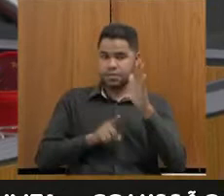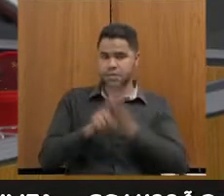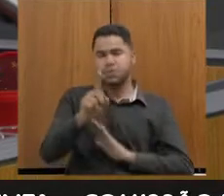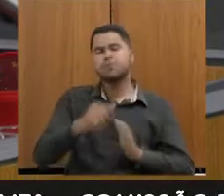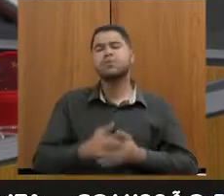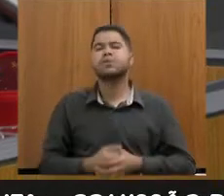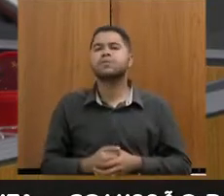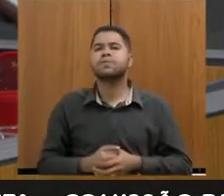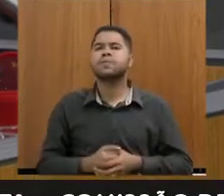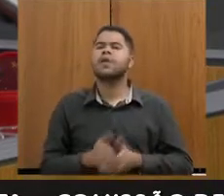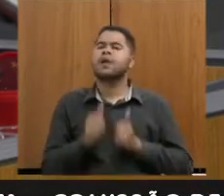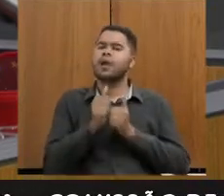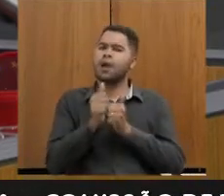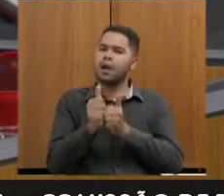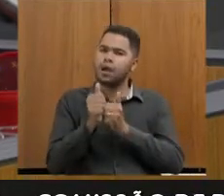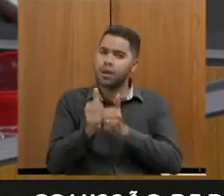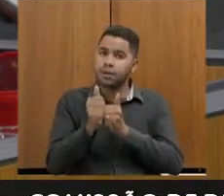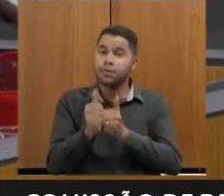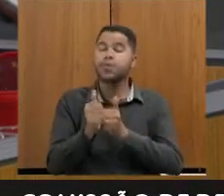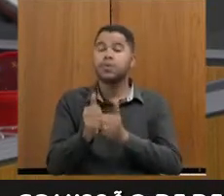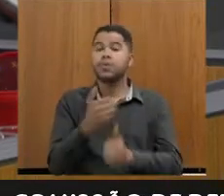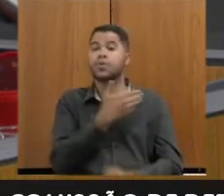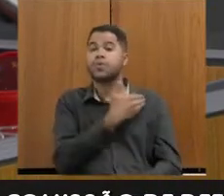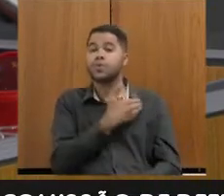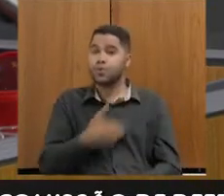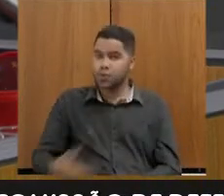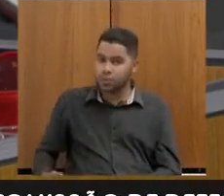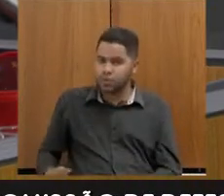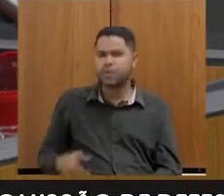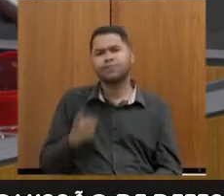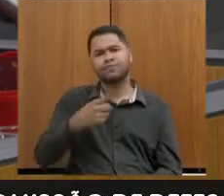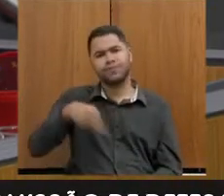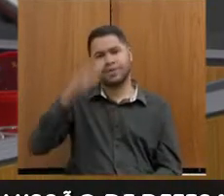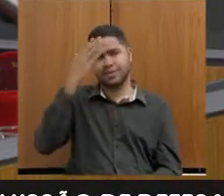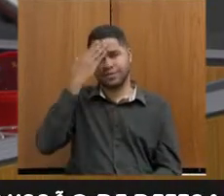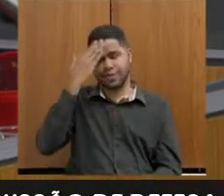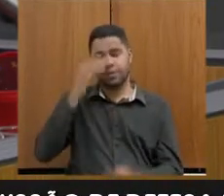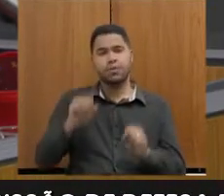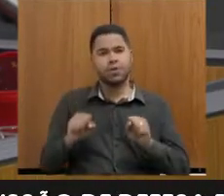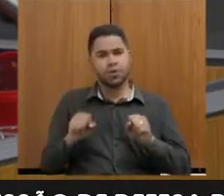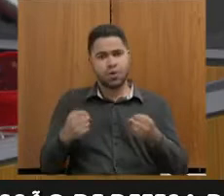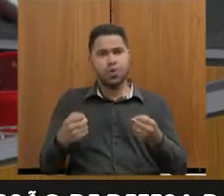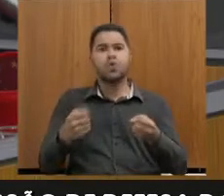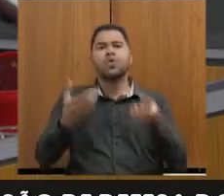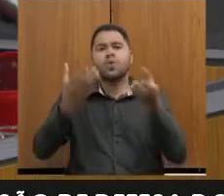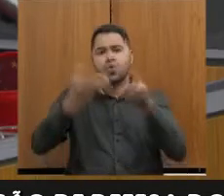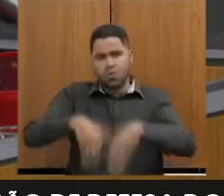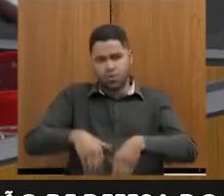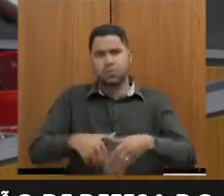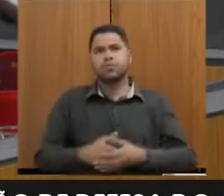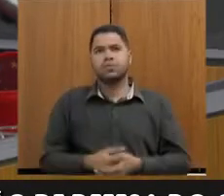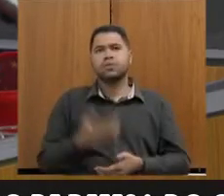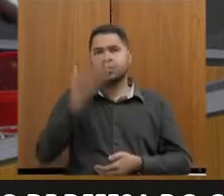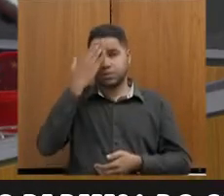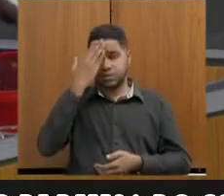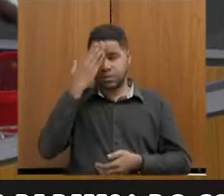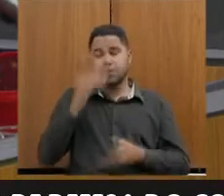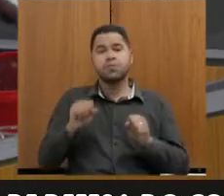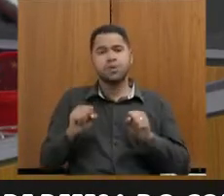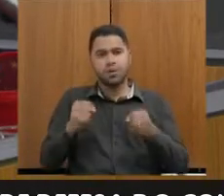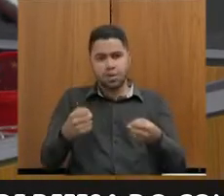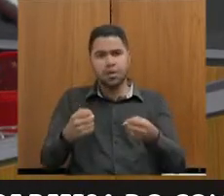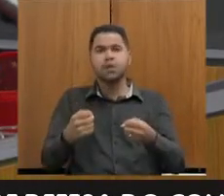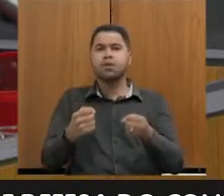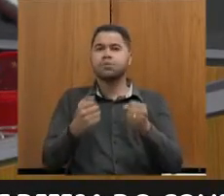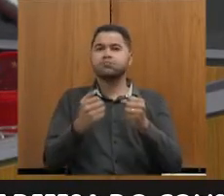acompanhei as notícias do governo, todos sabem que eu sou defensora de concurso público, sabem que eu sou defensora do